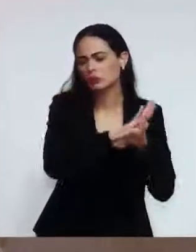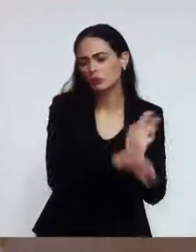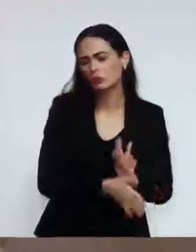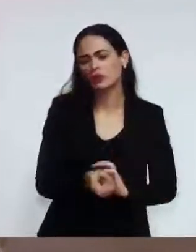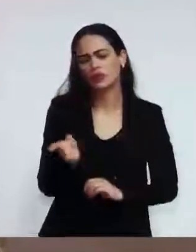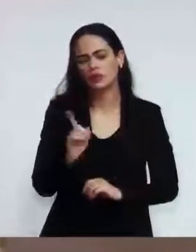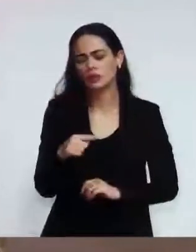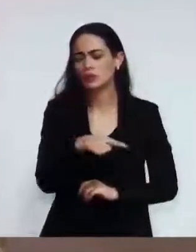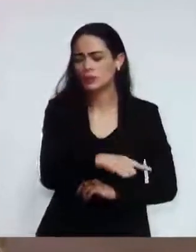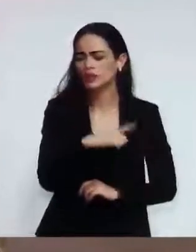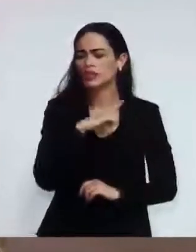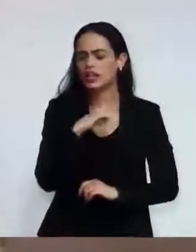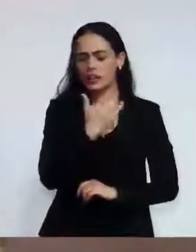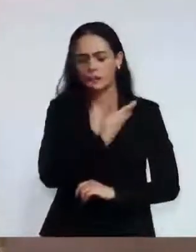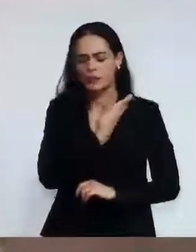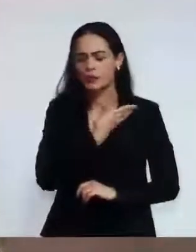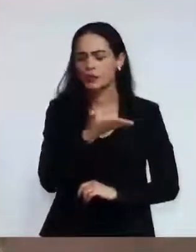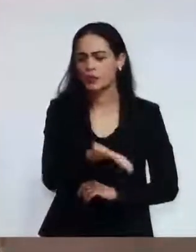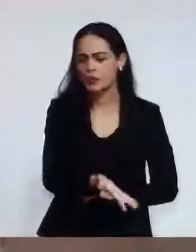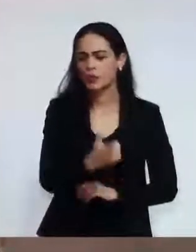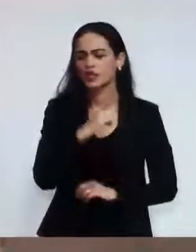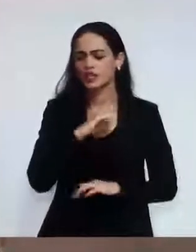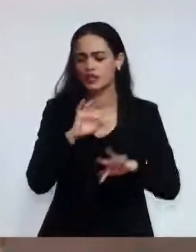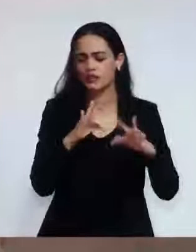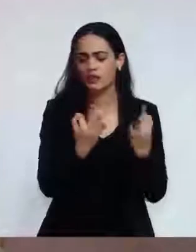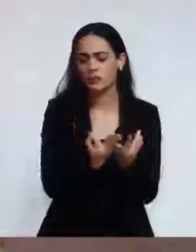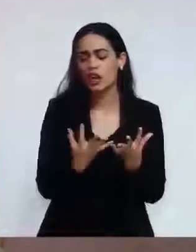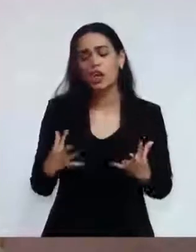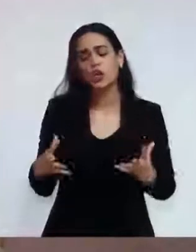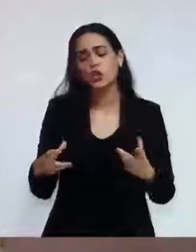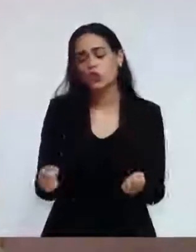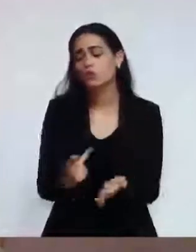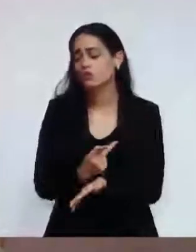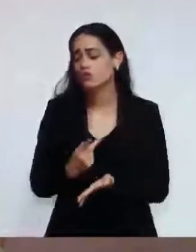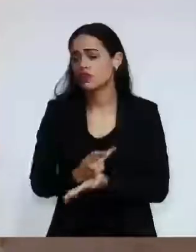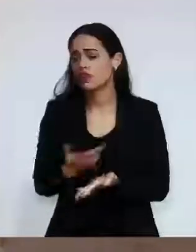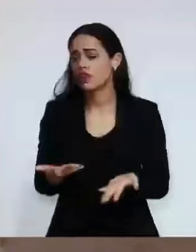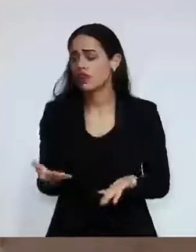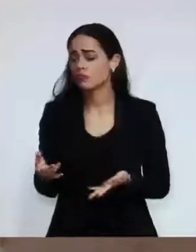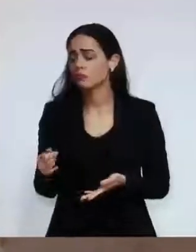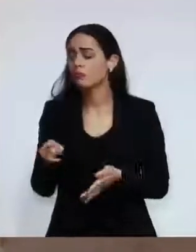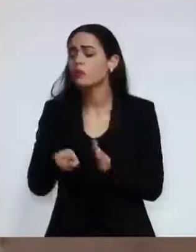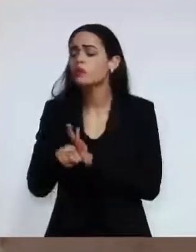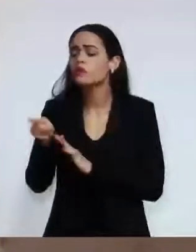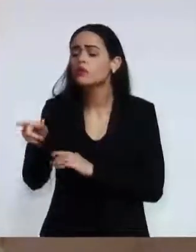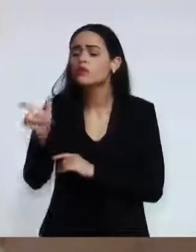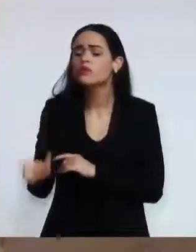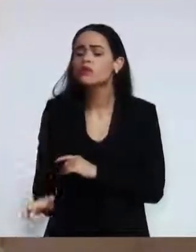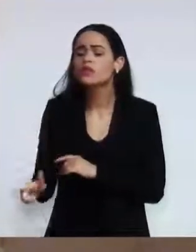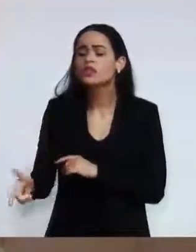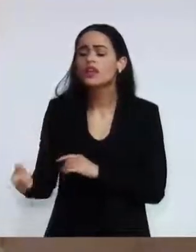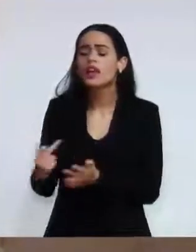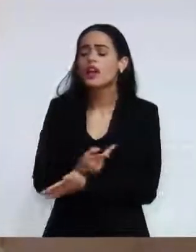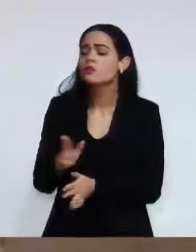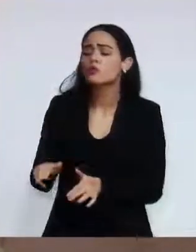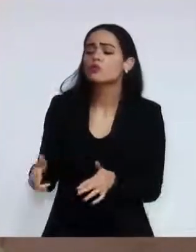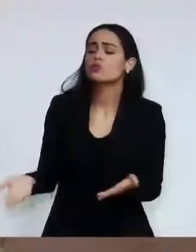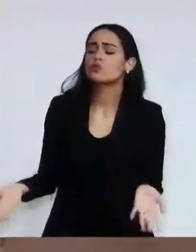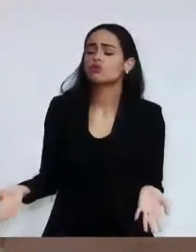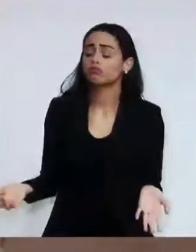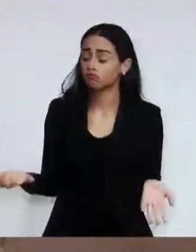tem famílias. Todos nós estamos sujeitos aos erros. Quem não erra? O senhor nunca errou? Mas então...